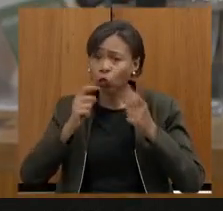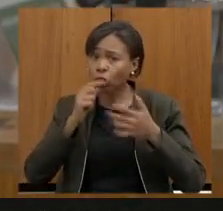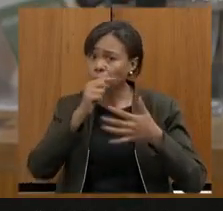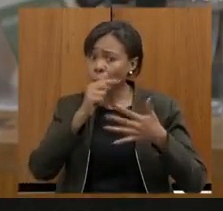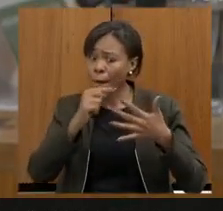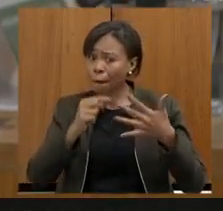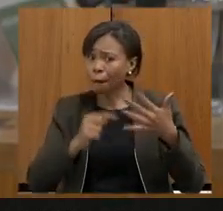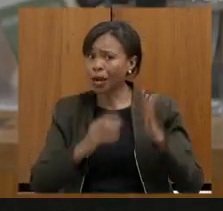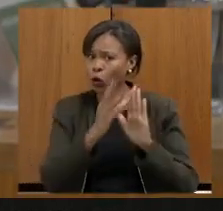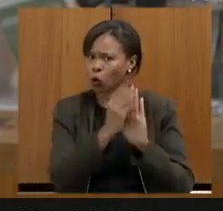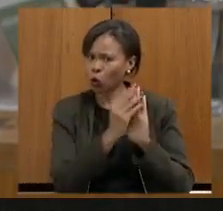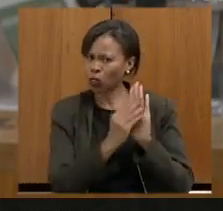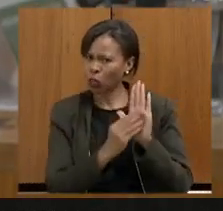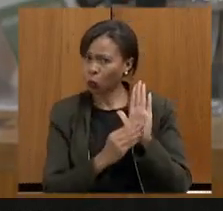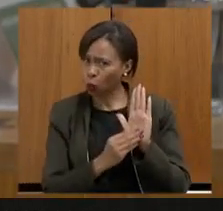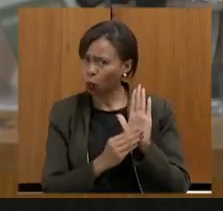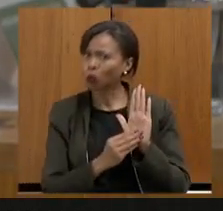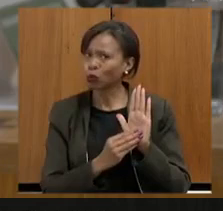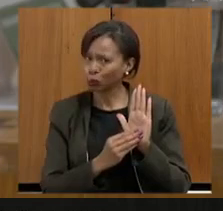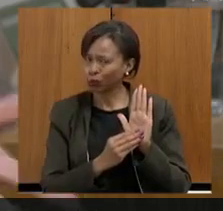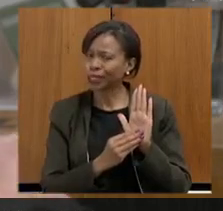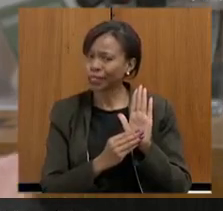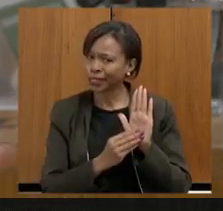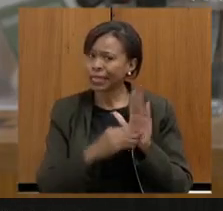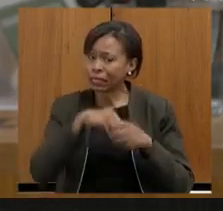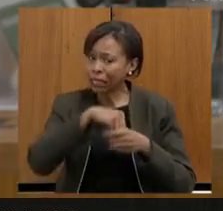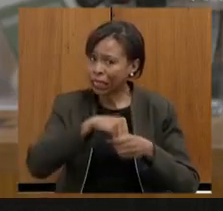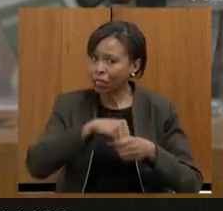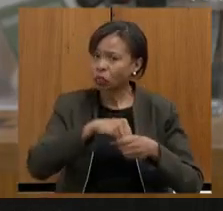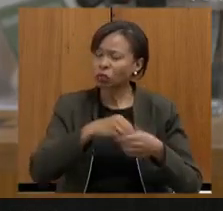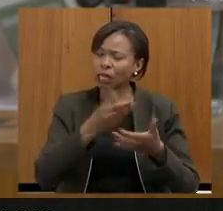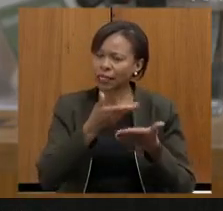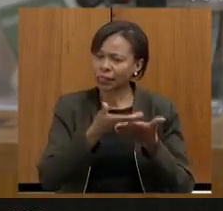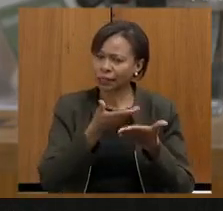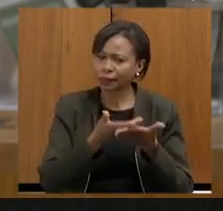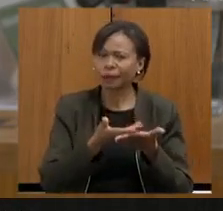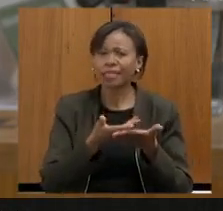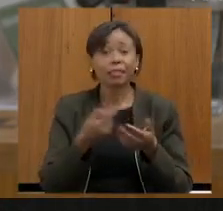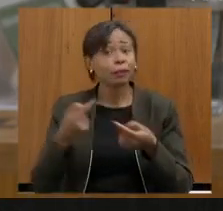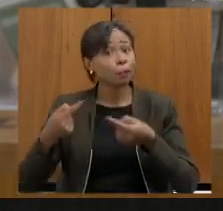questões de princípios e condutas e até a conduta política também